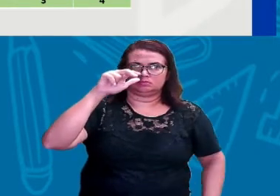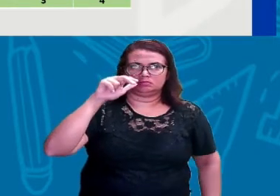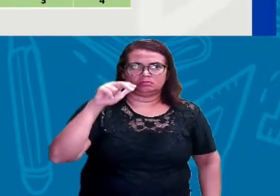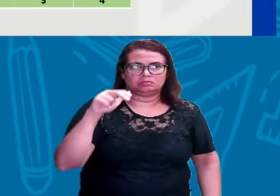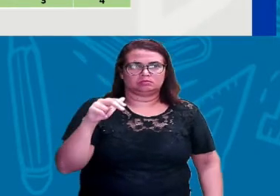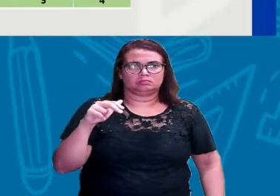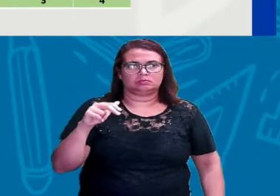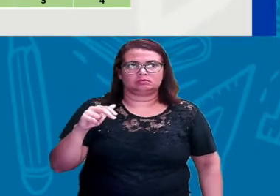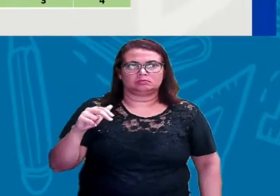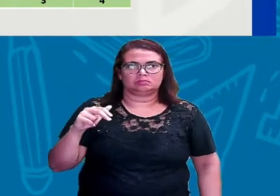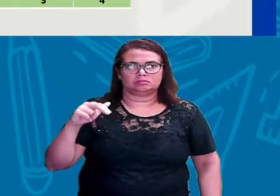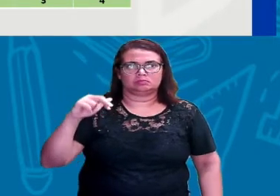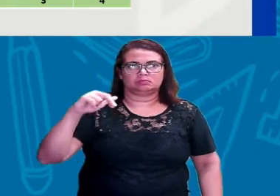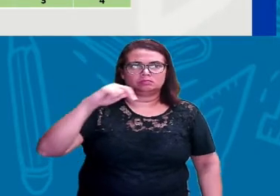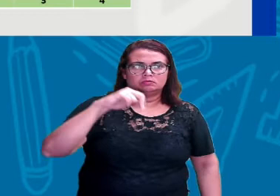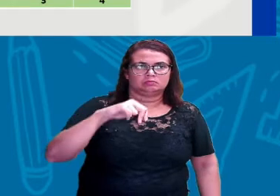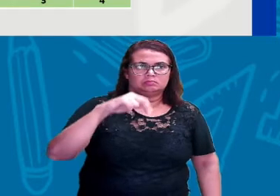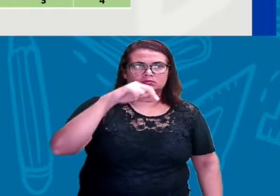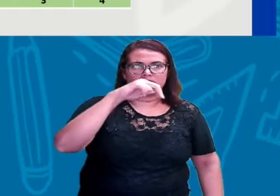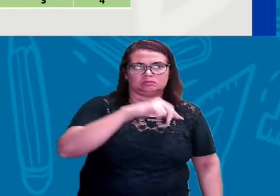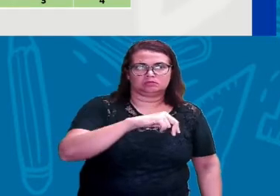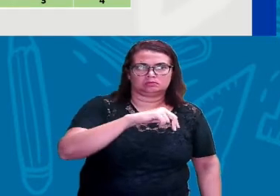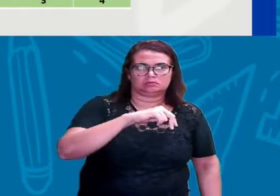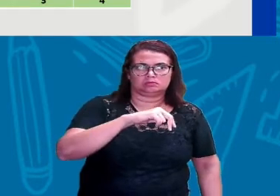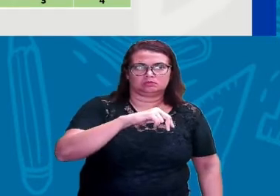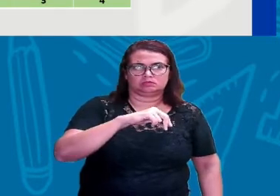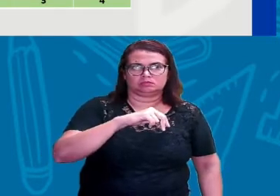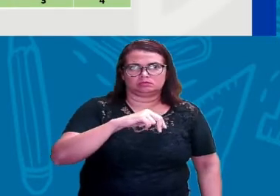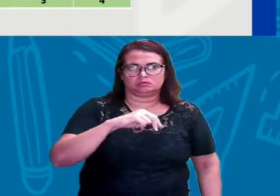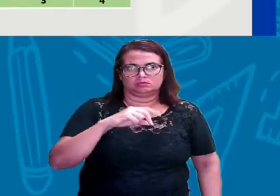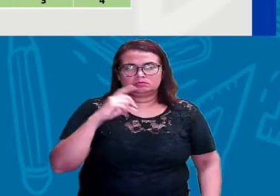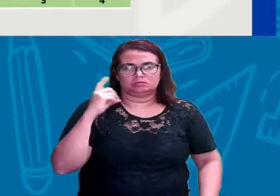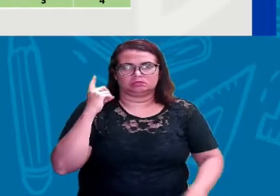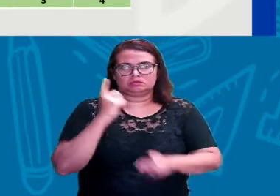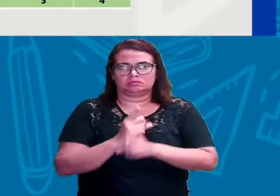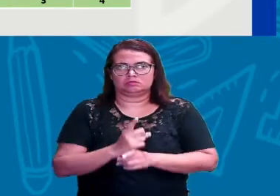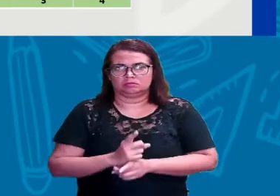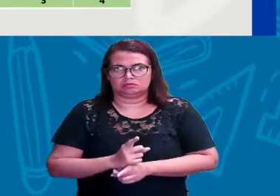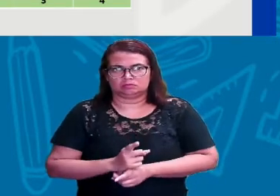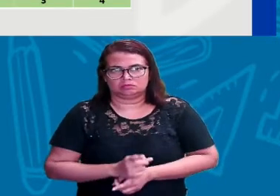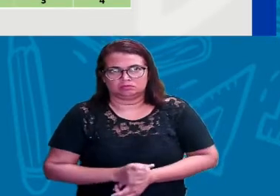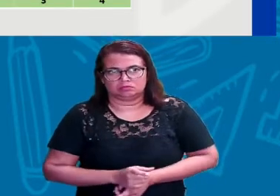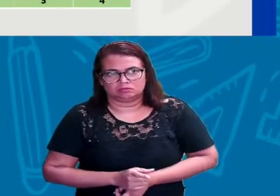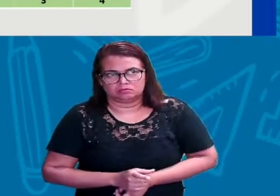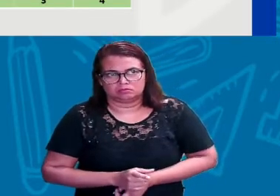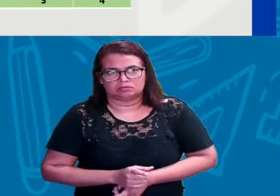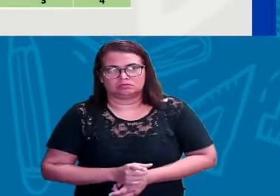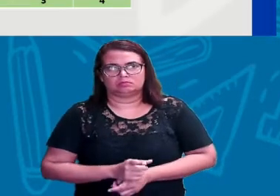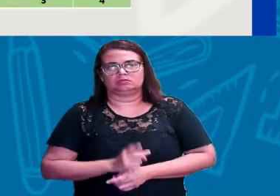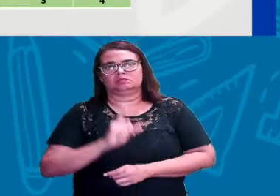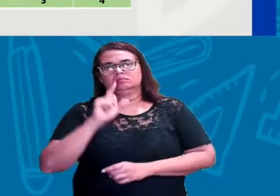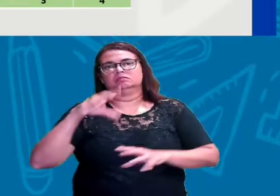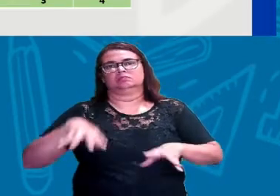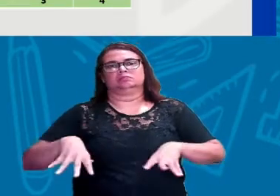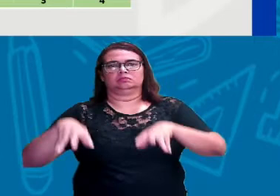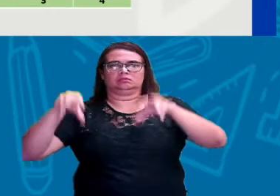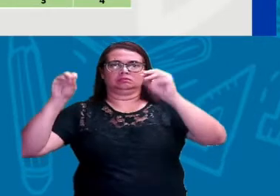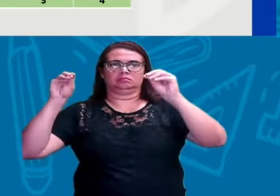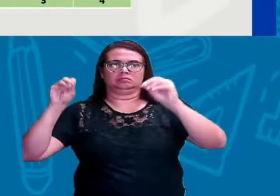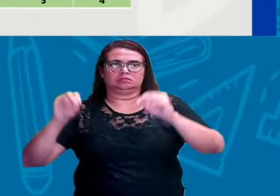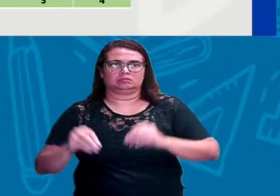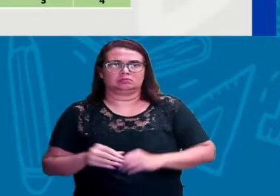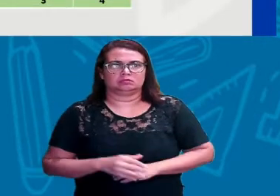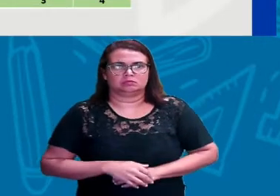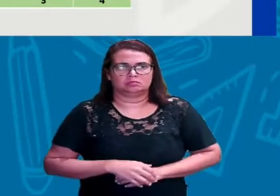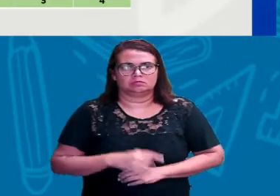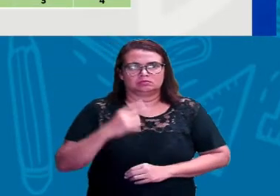uma, duas. Ok? E eu chego aonde? No castelo. Vocês notam que eu